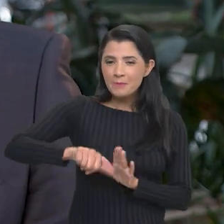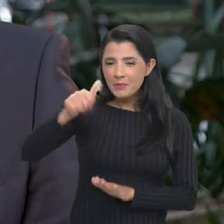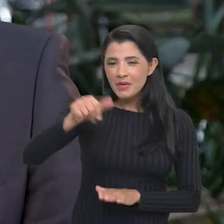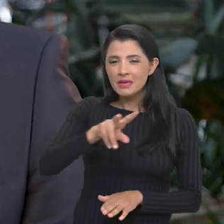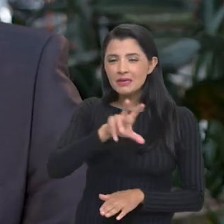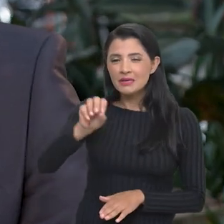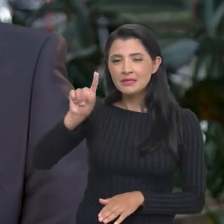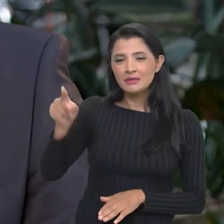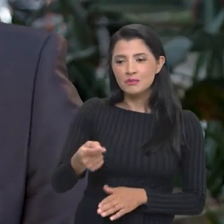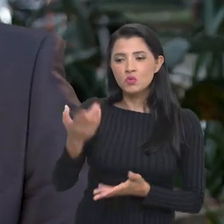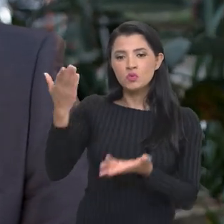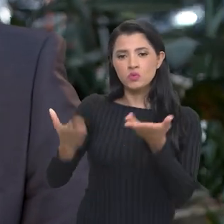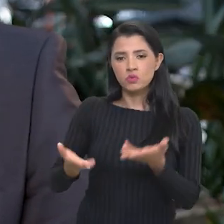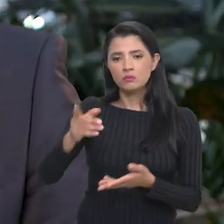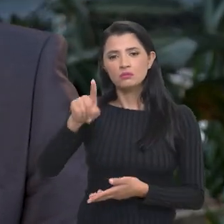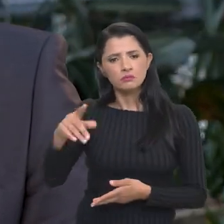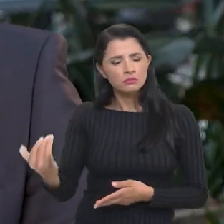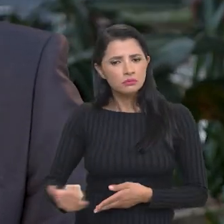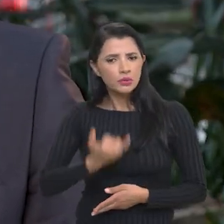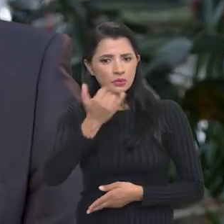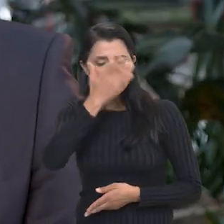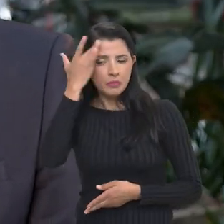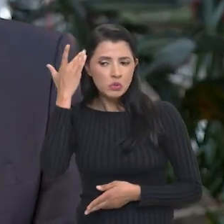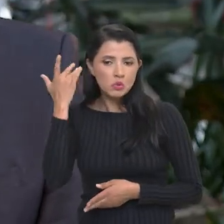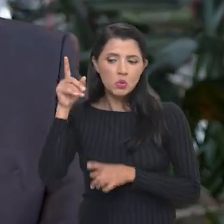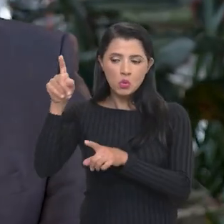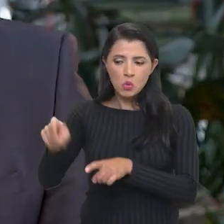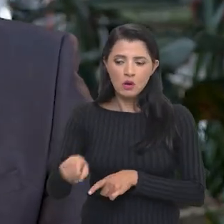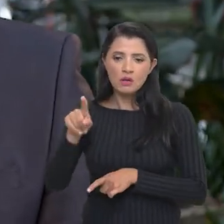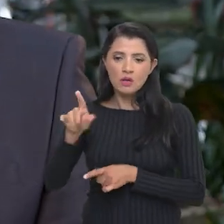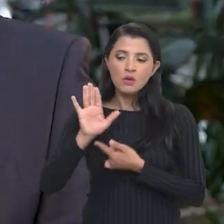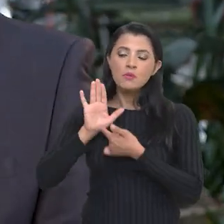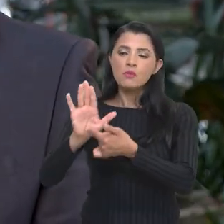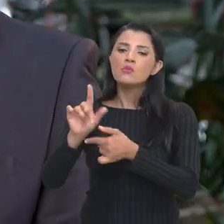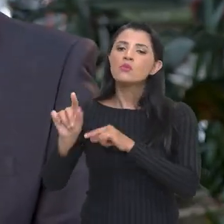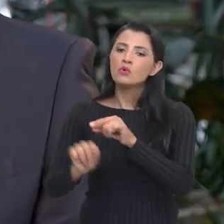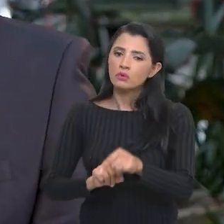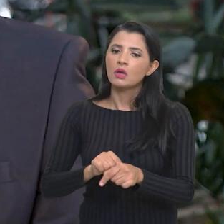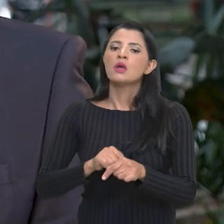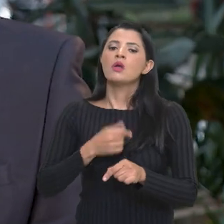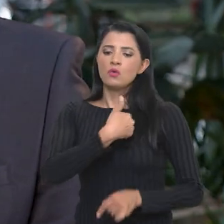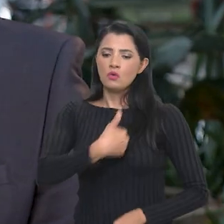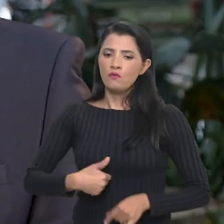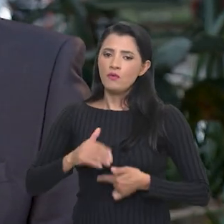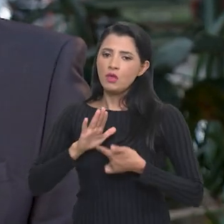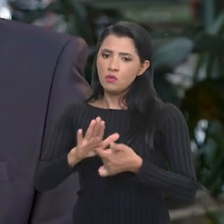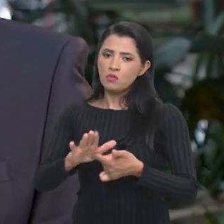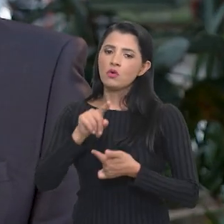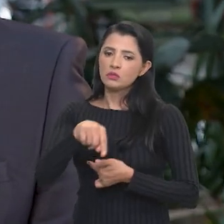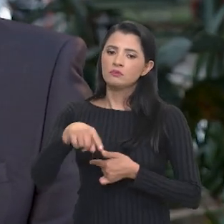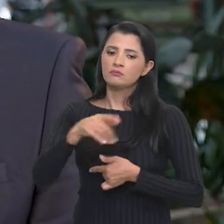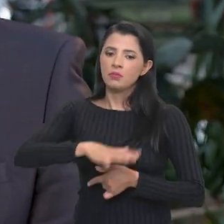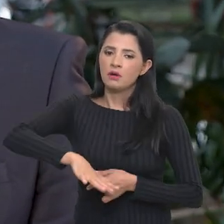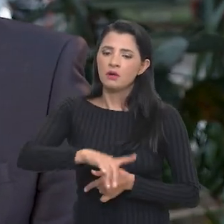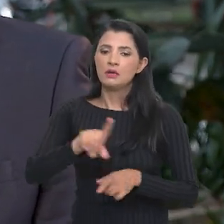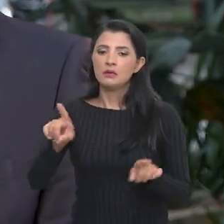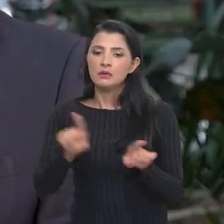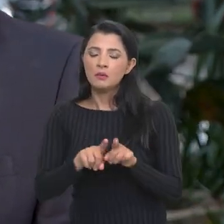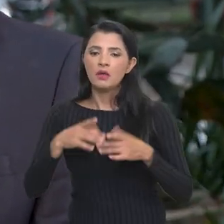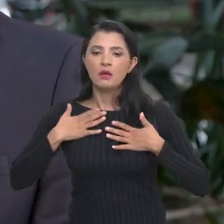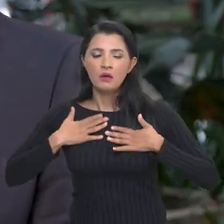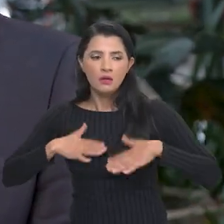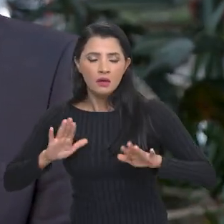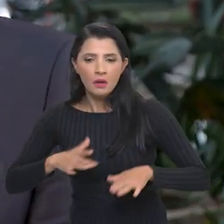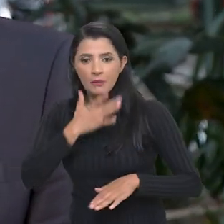primeiras 500 mil toneladas. É importante para o agricultor, é uma sinalização que o governo faz para o mercado